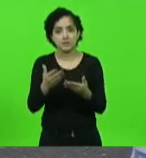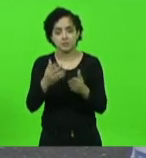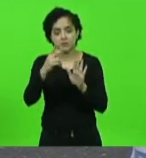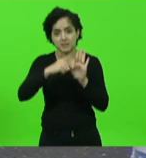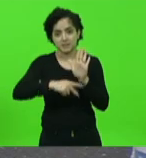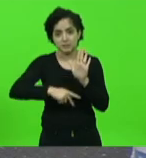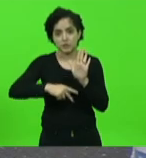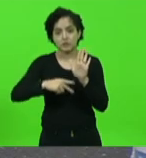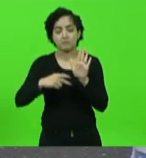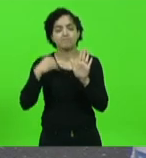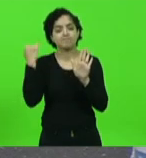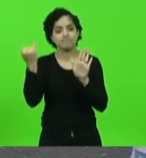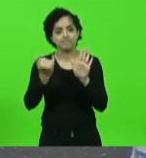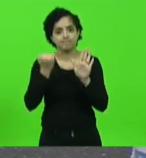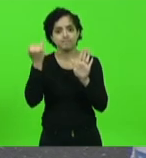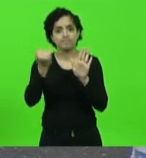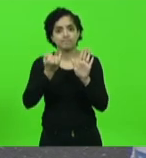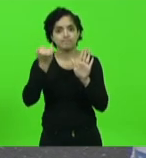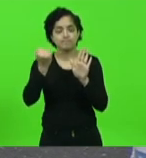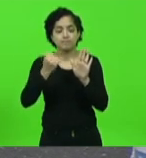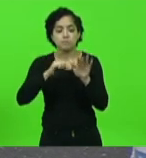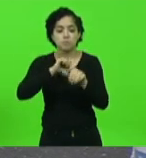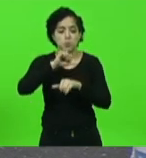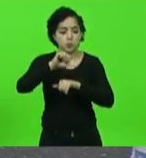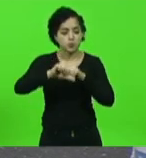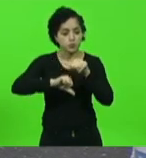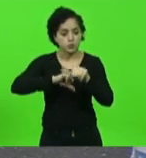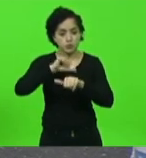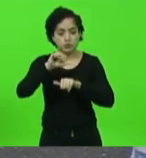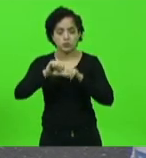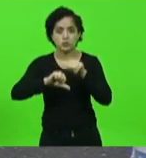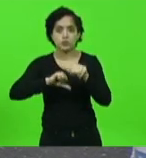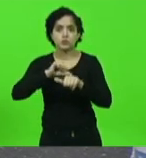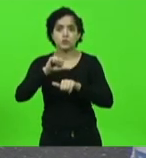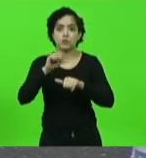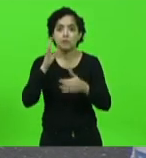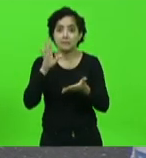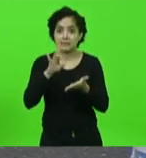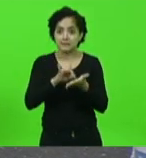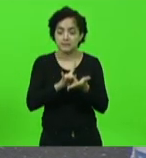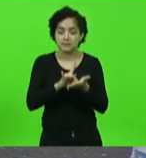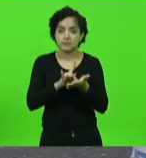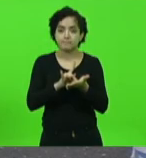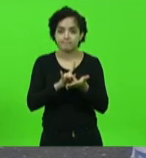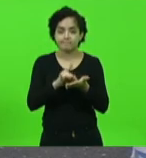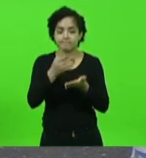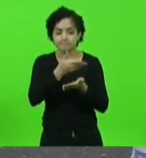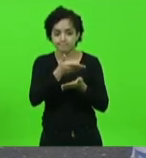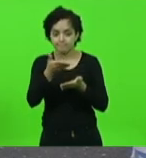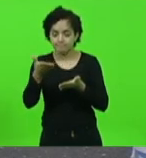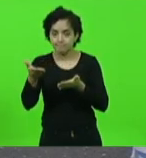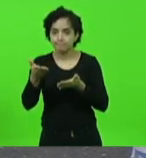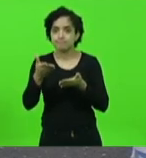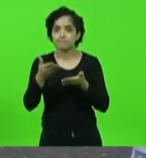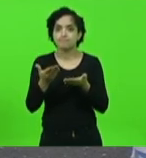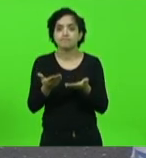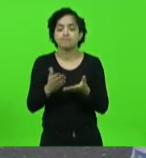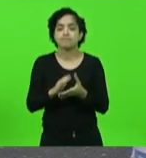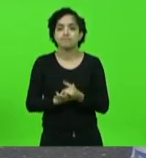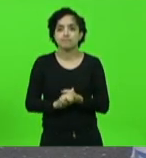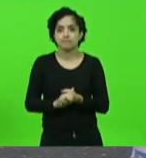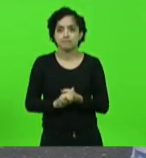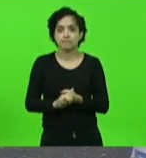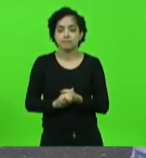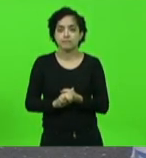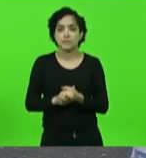importantíssimo que transformou totalmente a realidade desses pequenos municípios do nosso